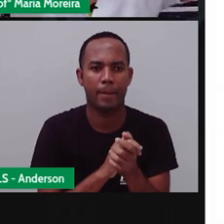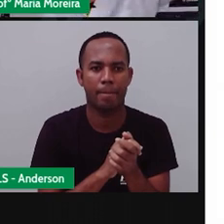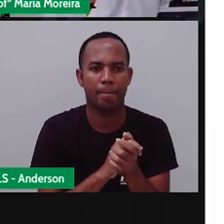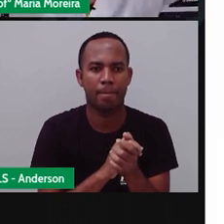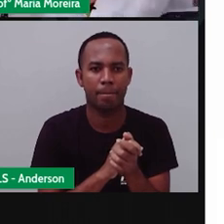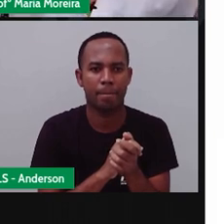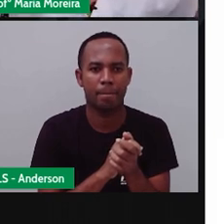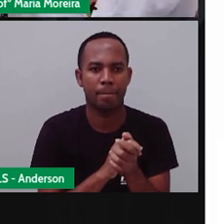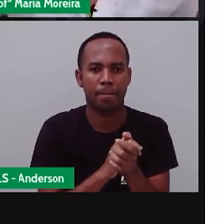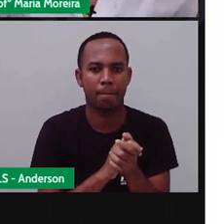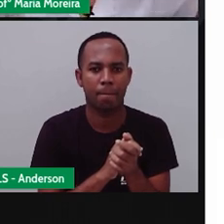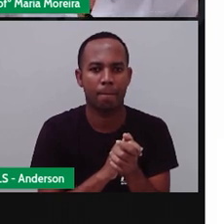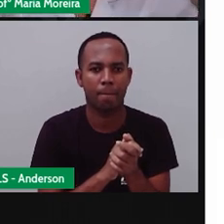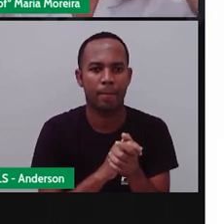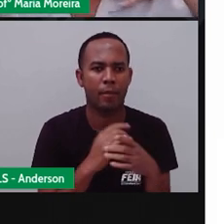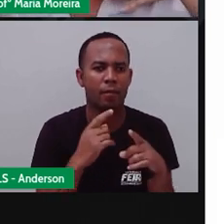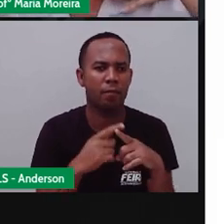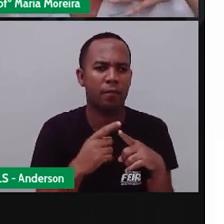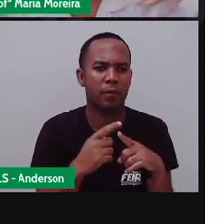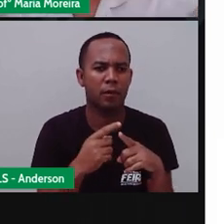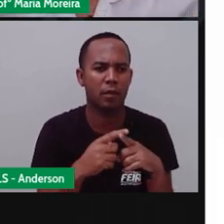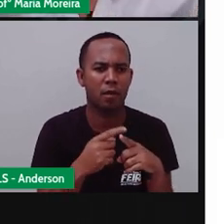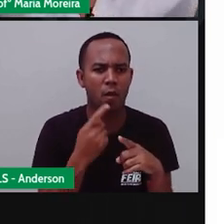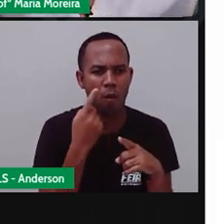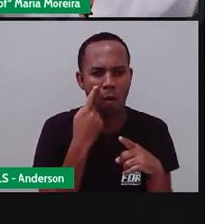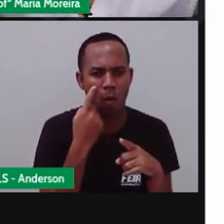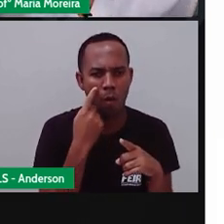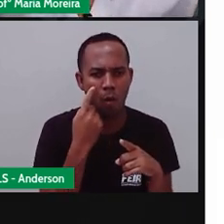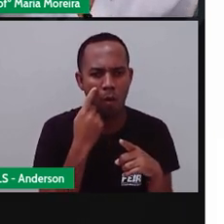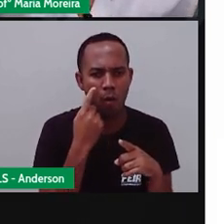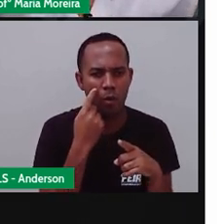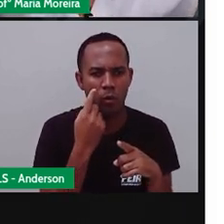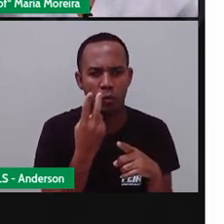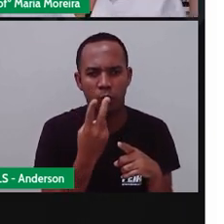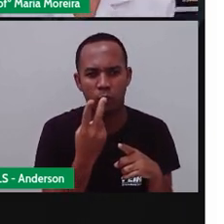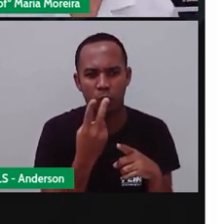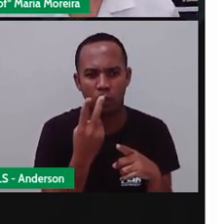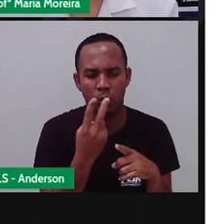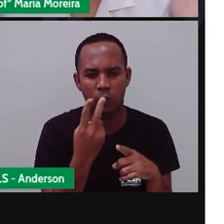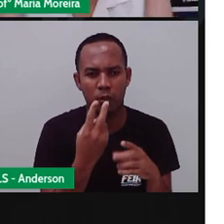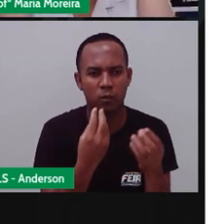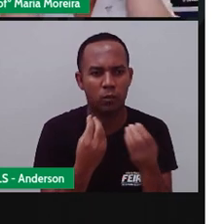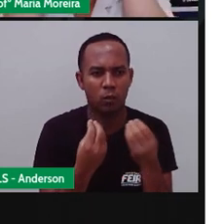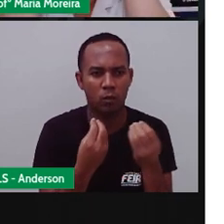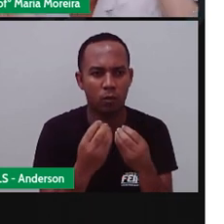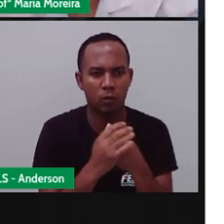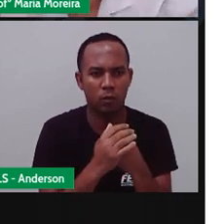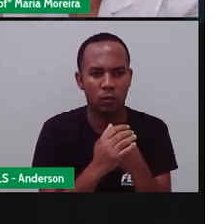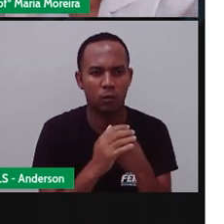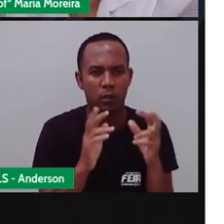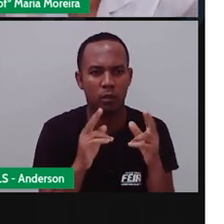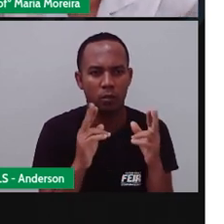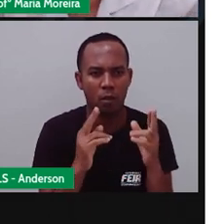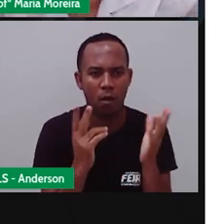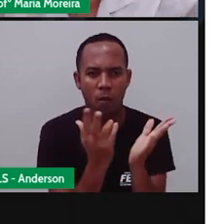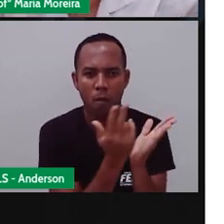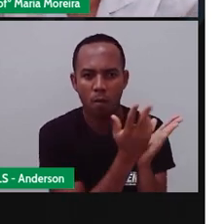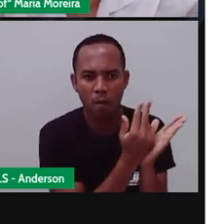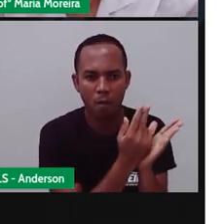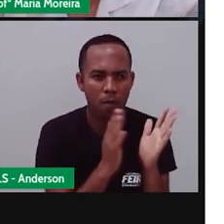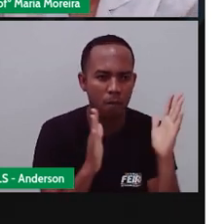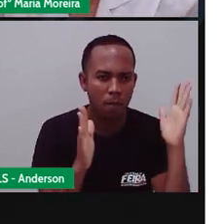visão panorâmica, porque eu só tenho esses dois lindos olhos. Eu não tenho olhos aqui atrás. Então, é o quê? O recorte daquilo que eu consigo